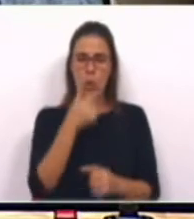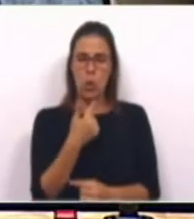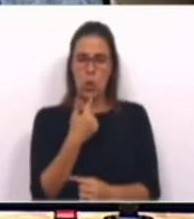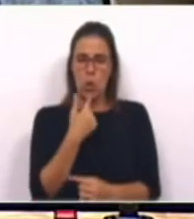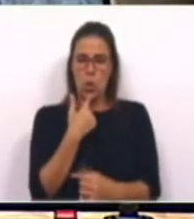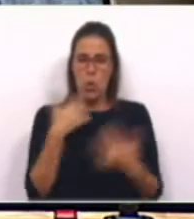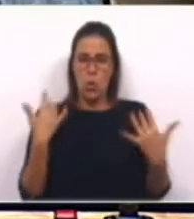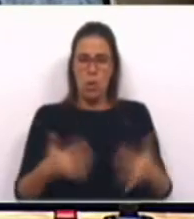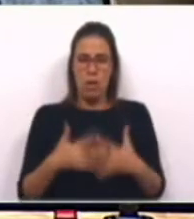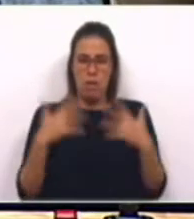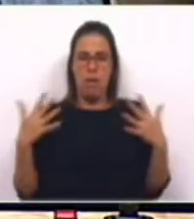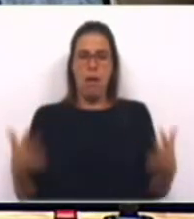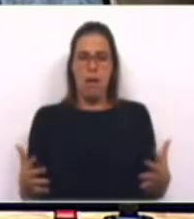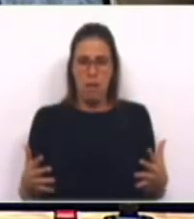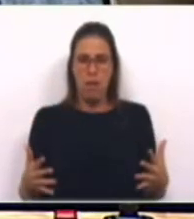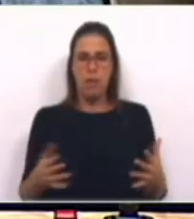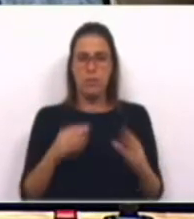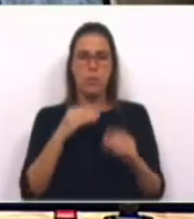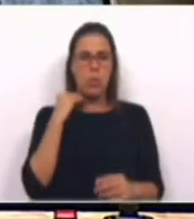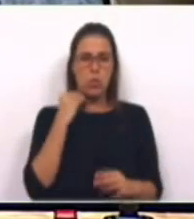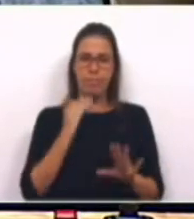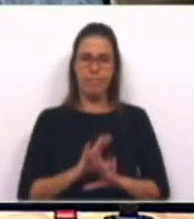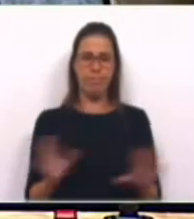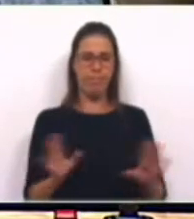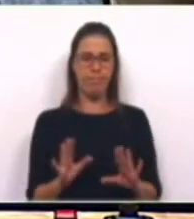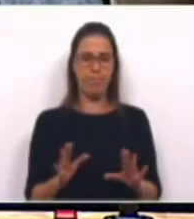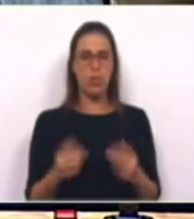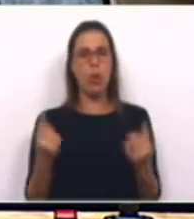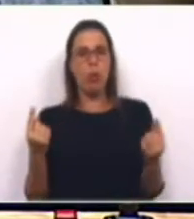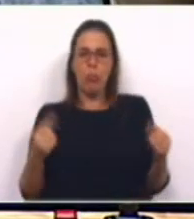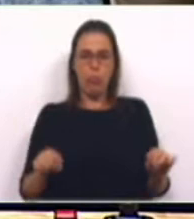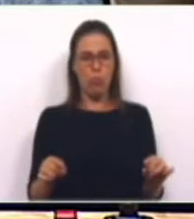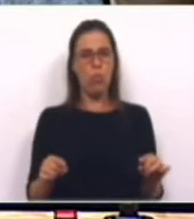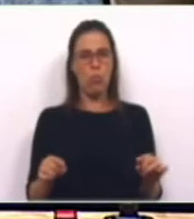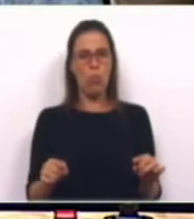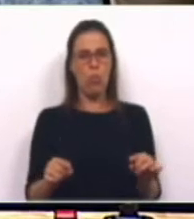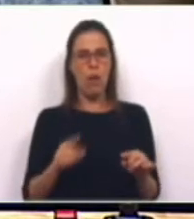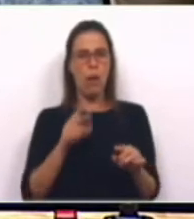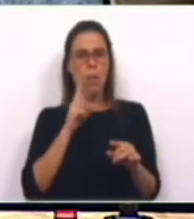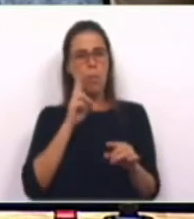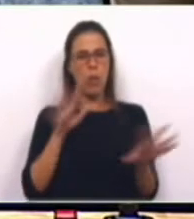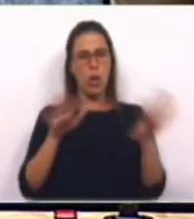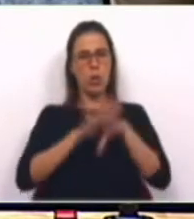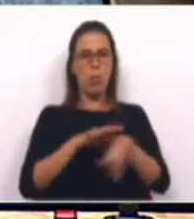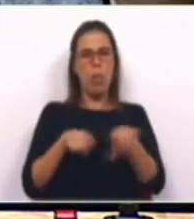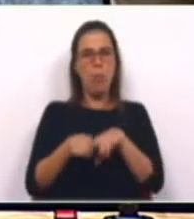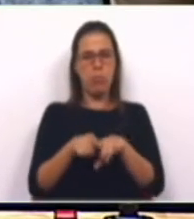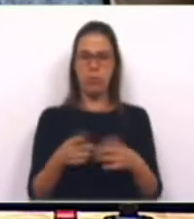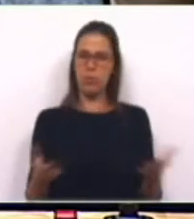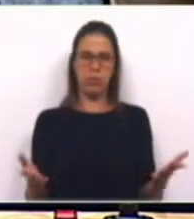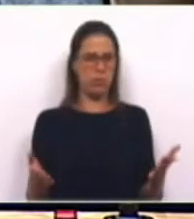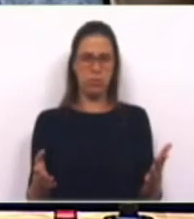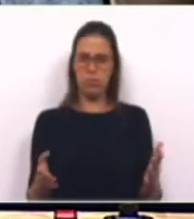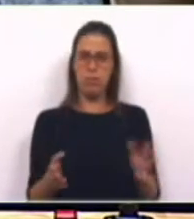grande e demasiado horrível para servir apenas como arma de arremesso político e